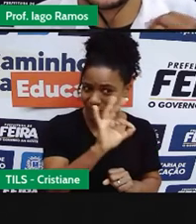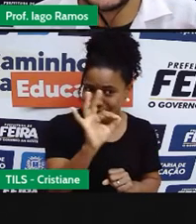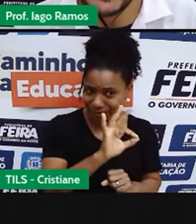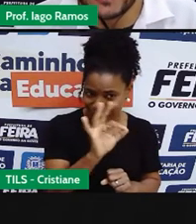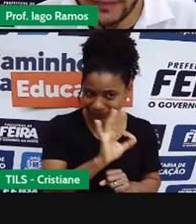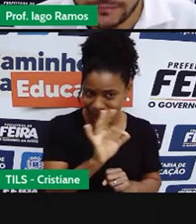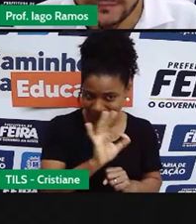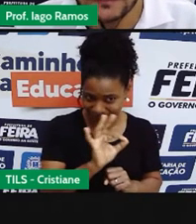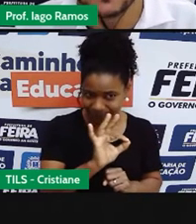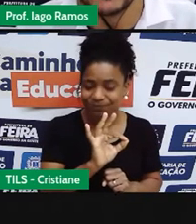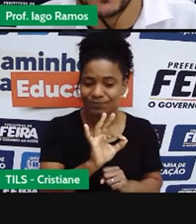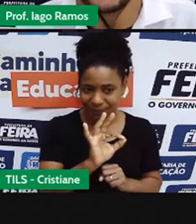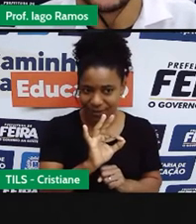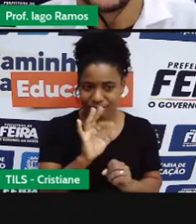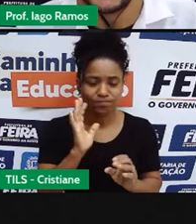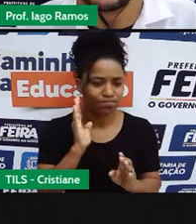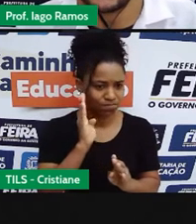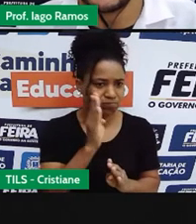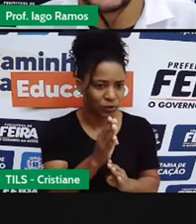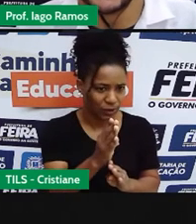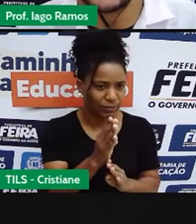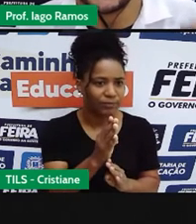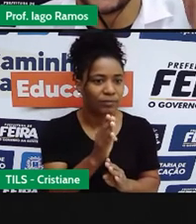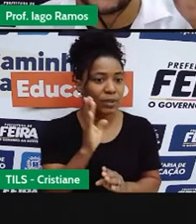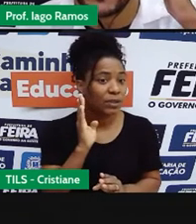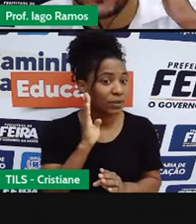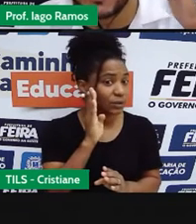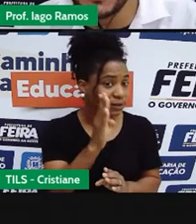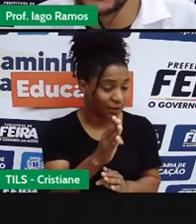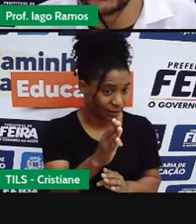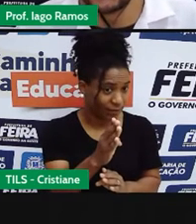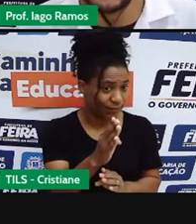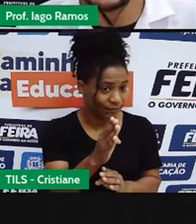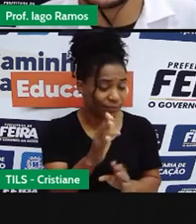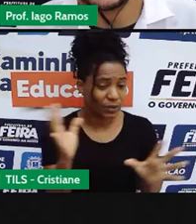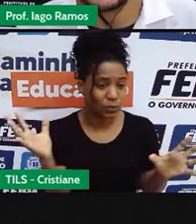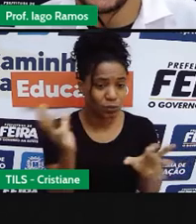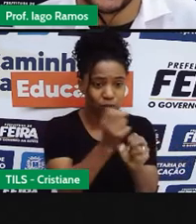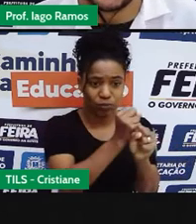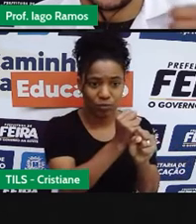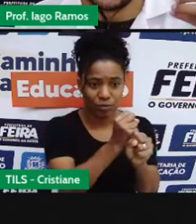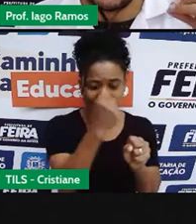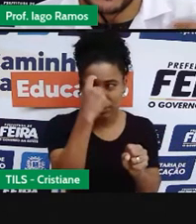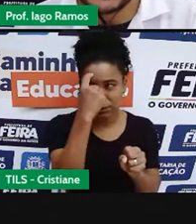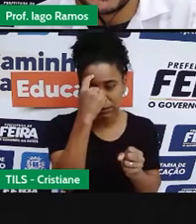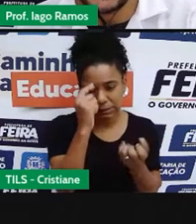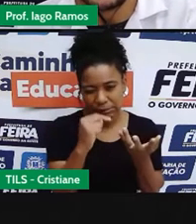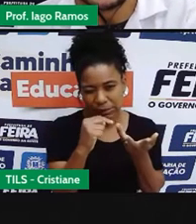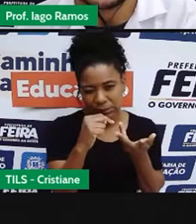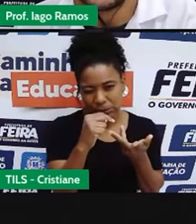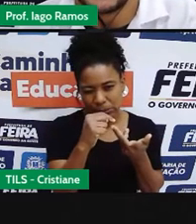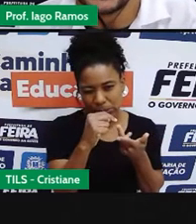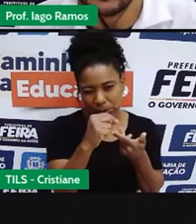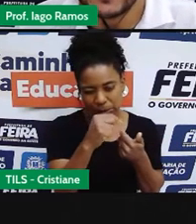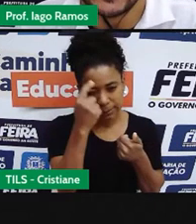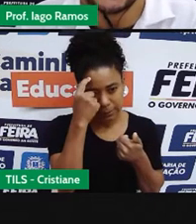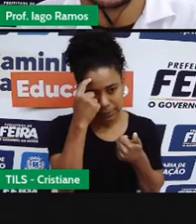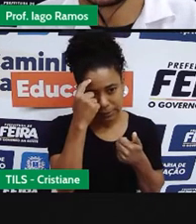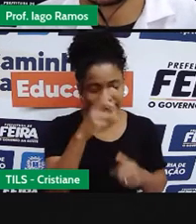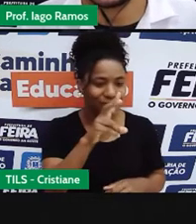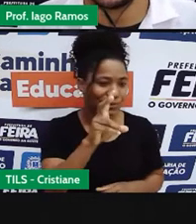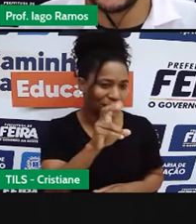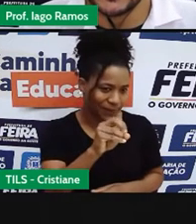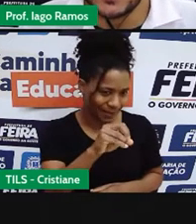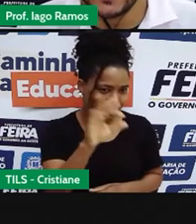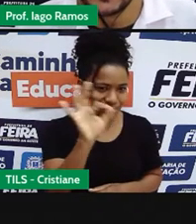de uma forma direta, né? A forma direta aí é a forma como a gente costuma pensar. Fazer os 50%